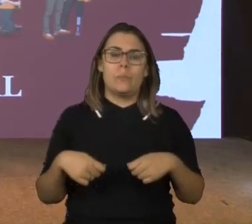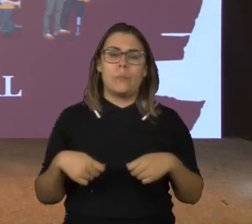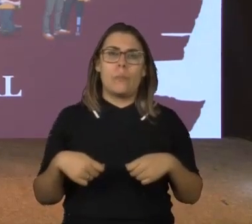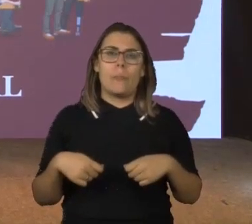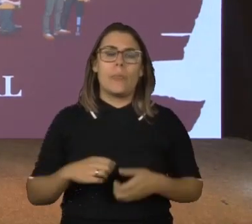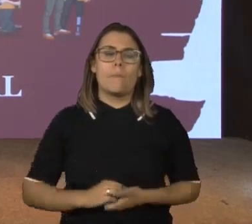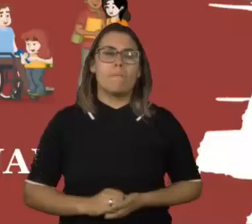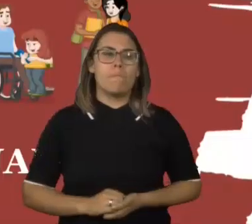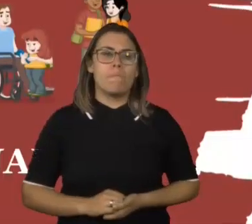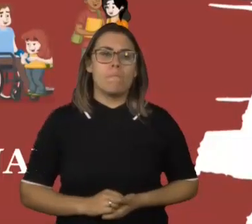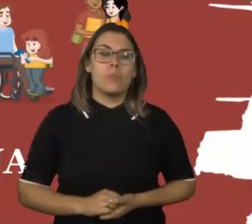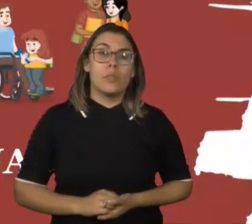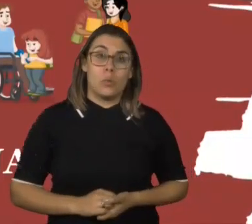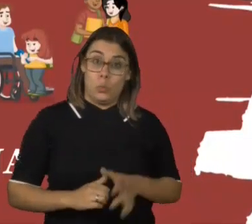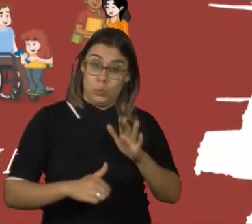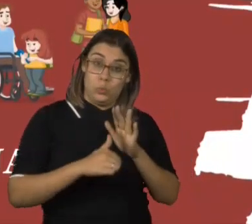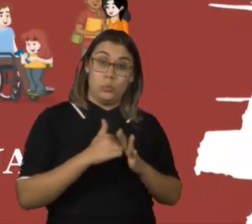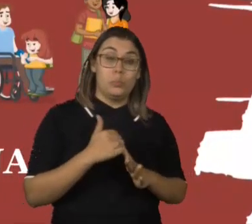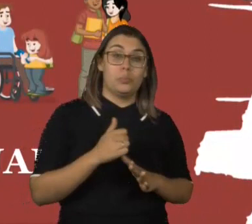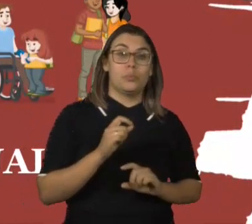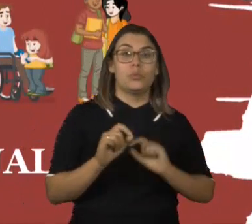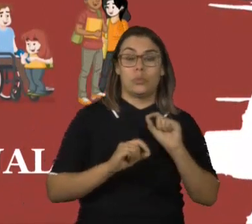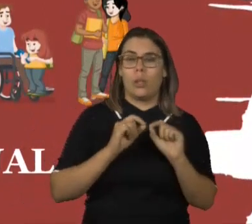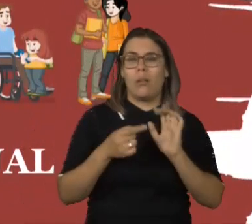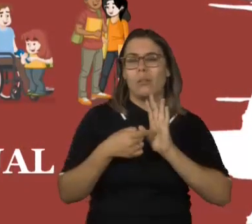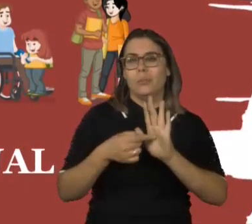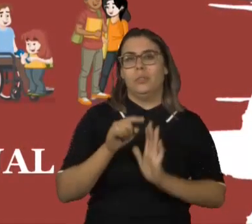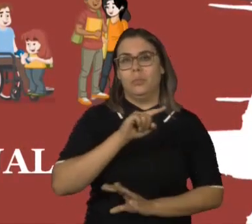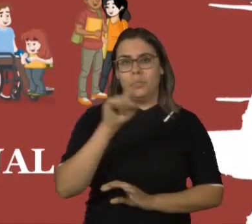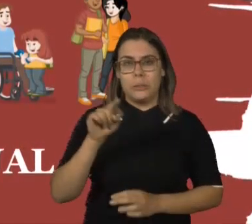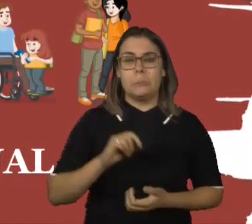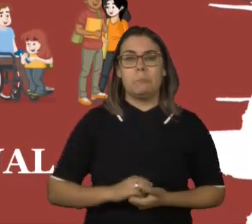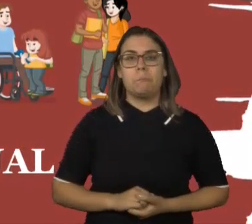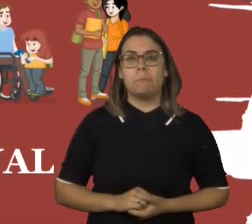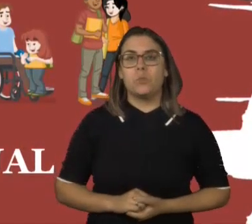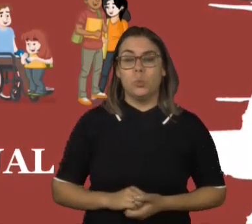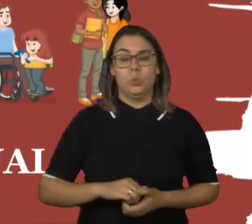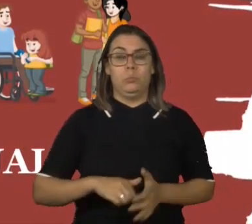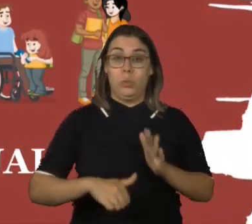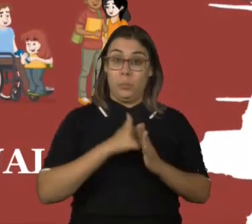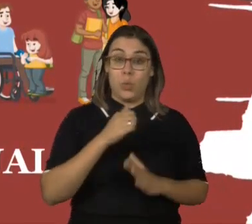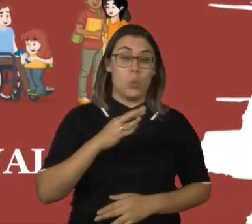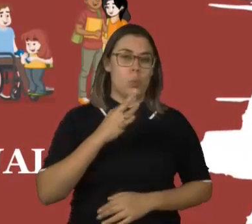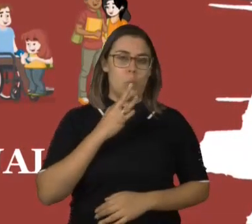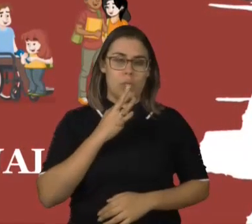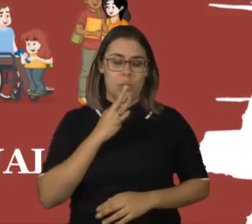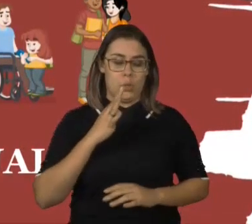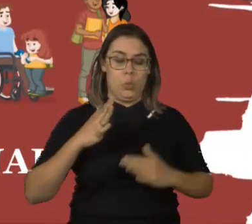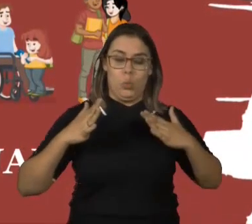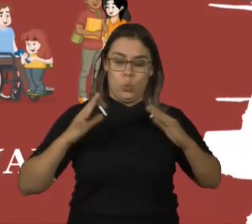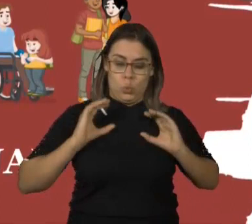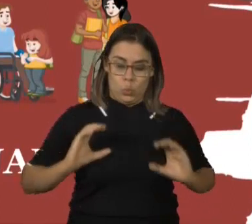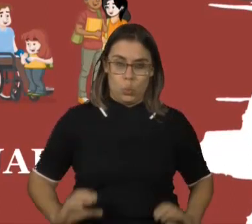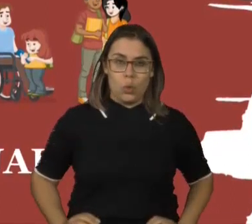sexual? Um dos pontos, eu trouxe alguns pontos só para vocês. um deles, o conhecimento do seu corpo,